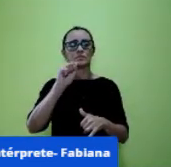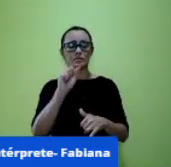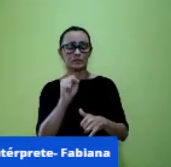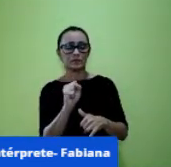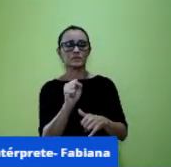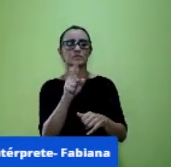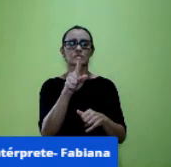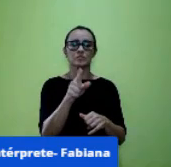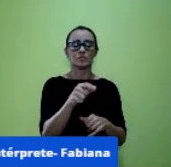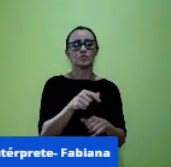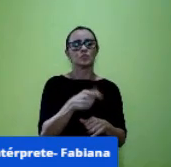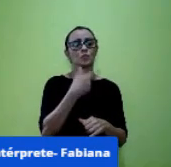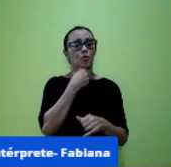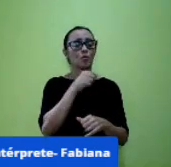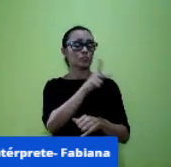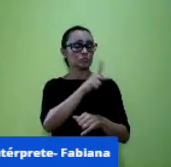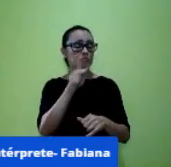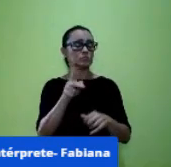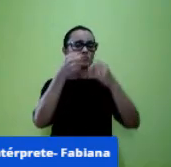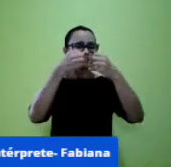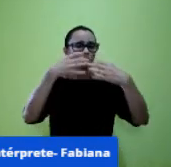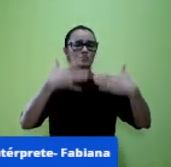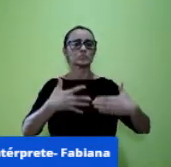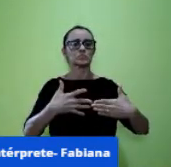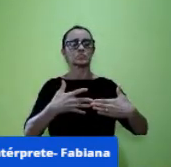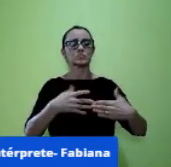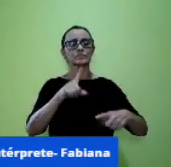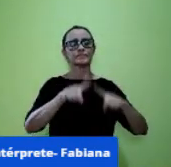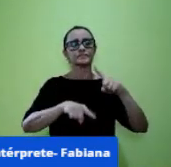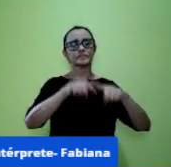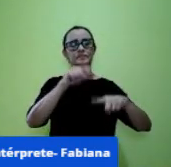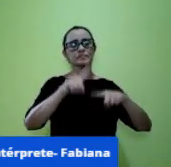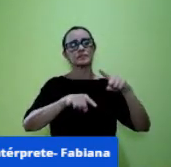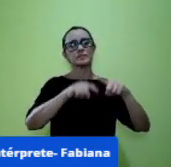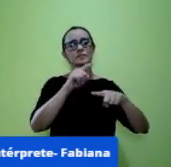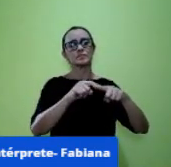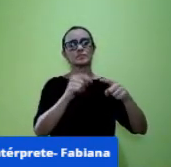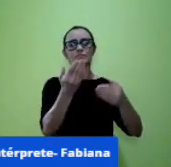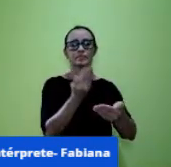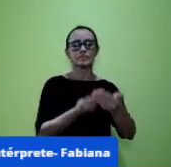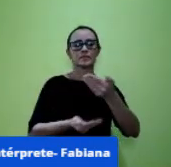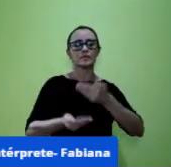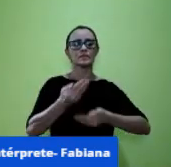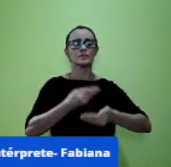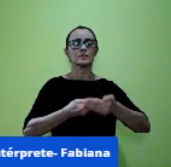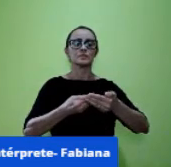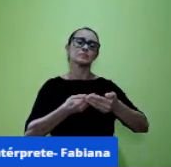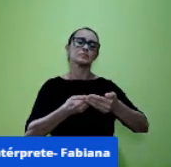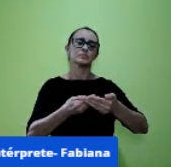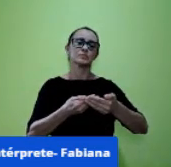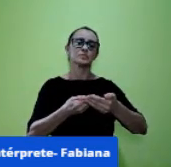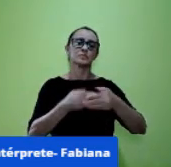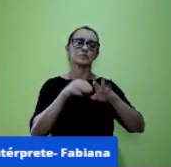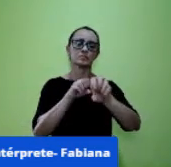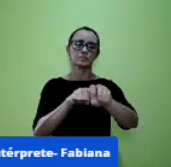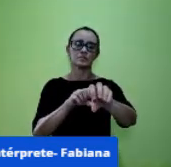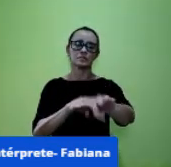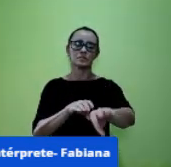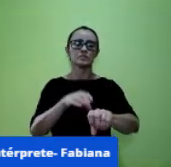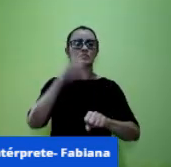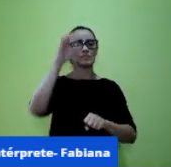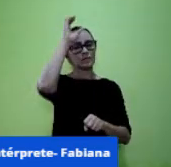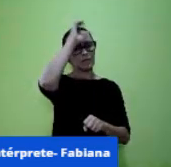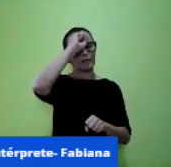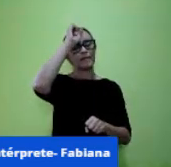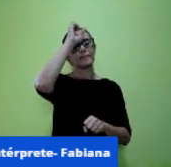trouxe elas são ferramentas de mediação do processo de ensino e aprendizagem então